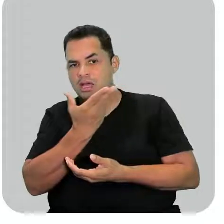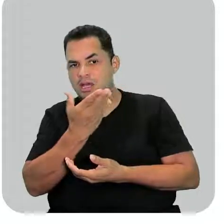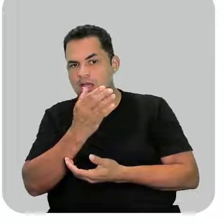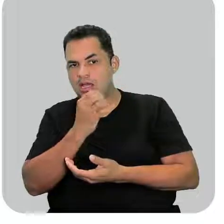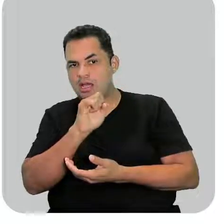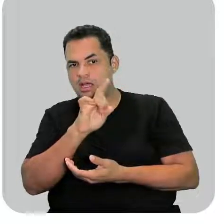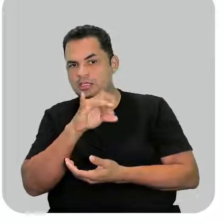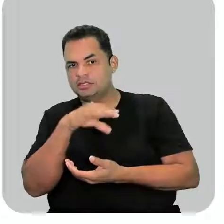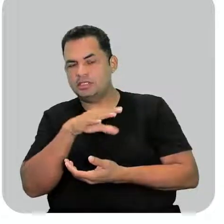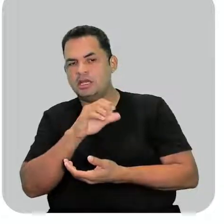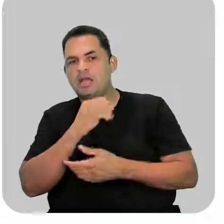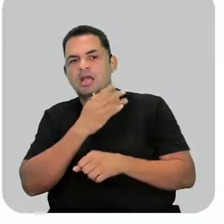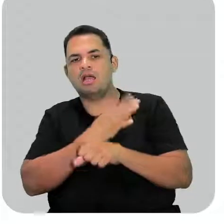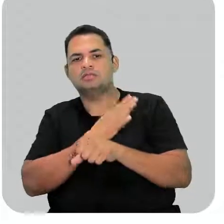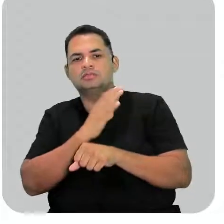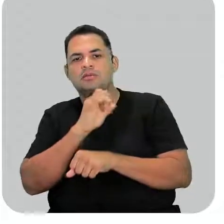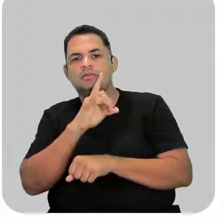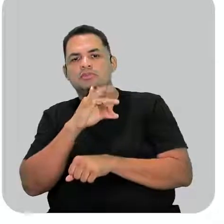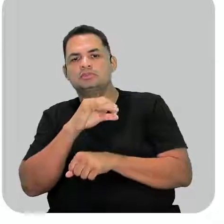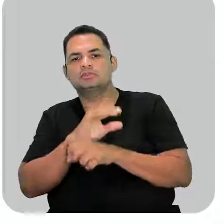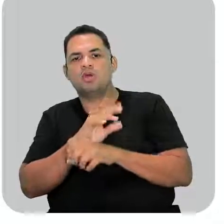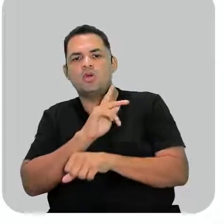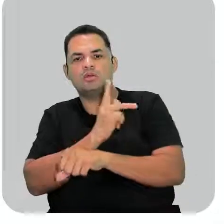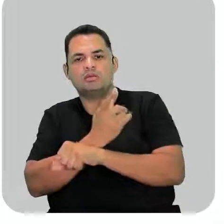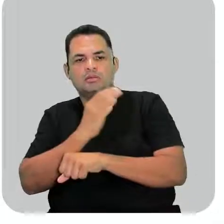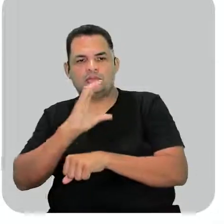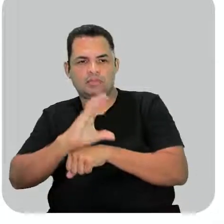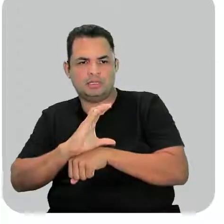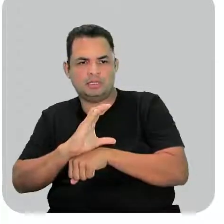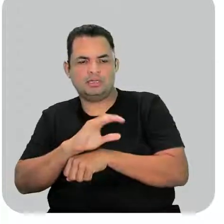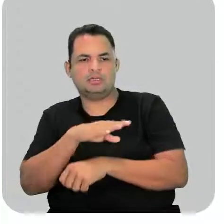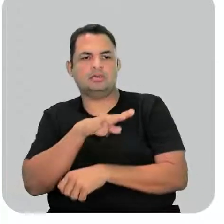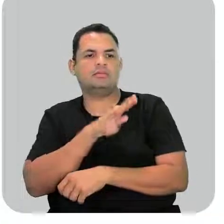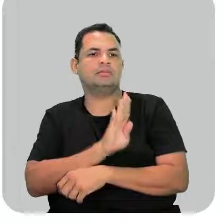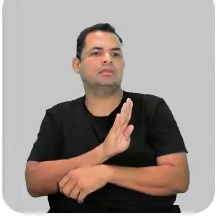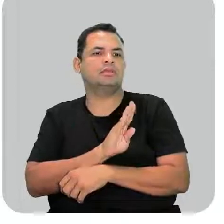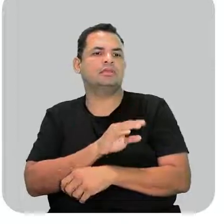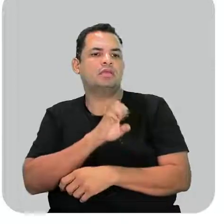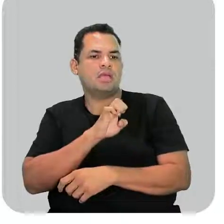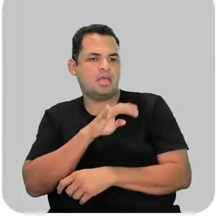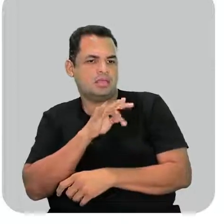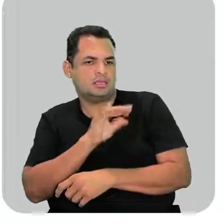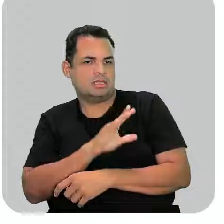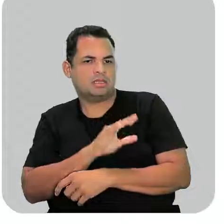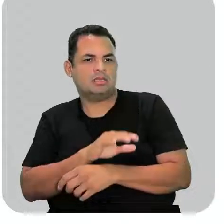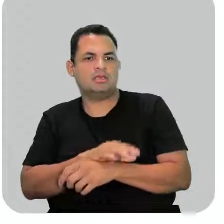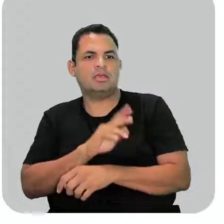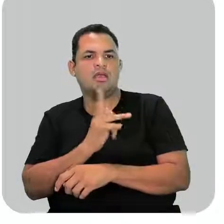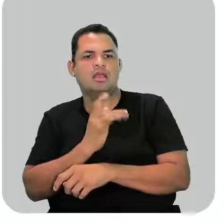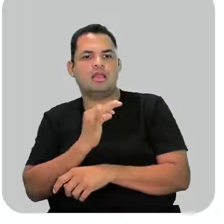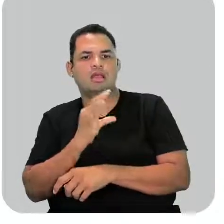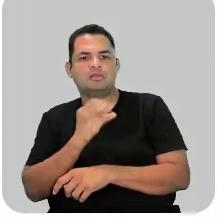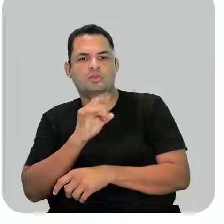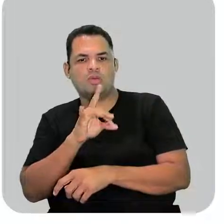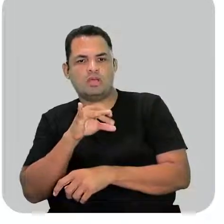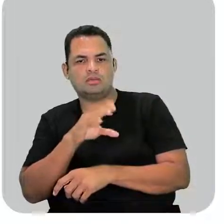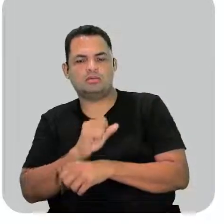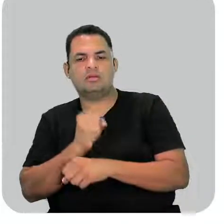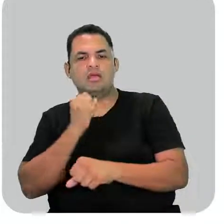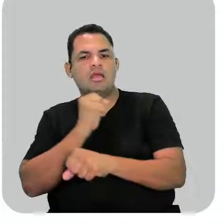carboxílico e hidrocarboneto? Letra B, éter, aleto